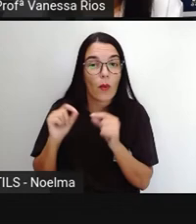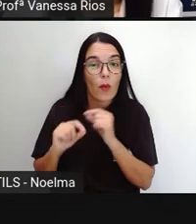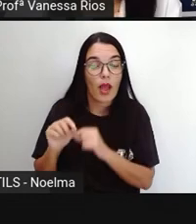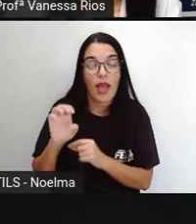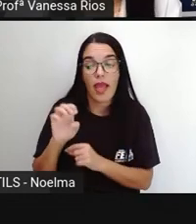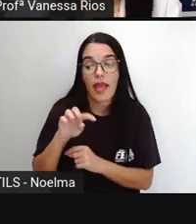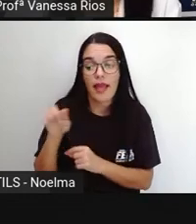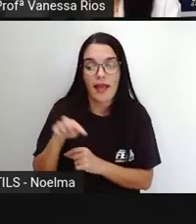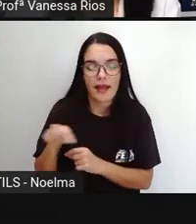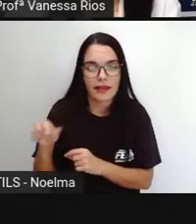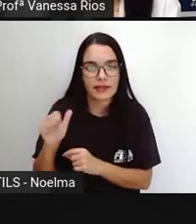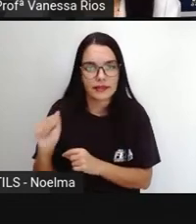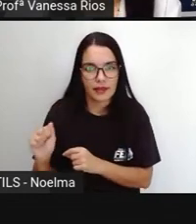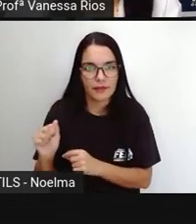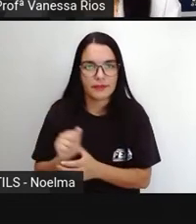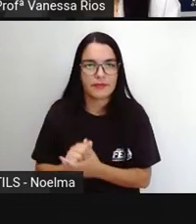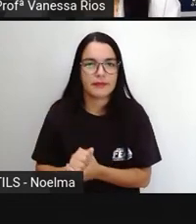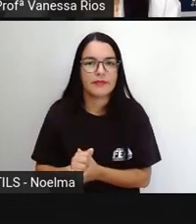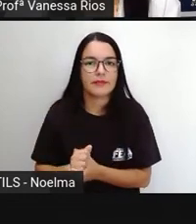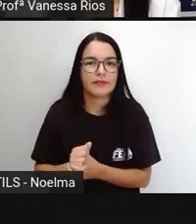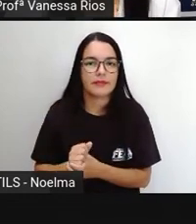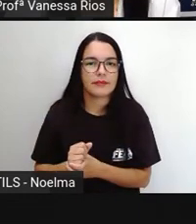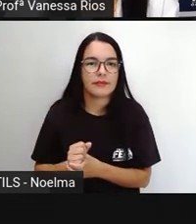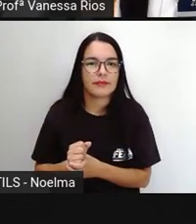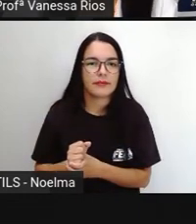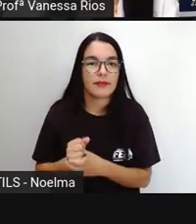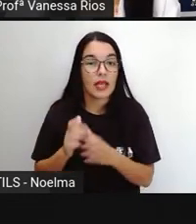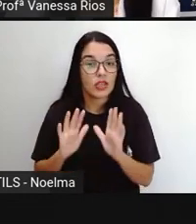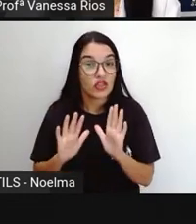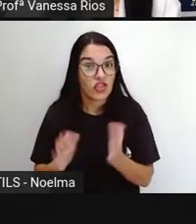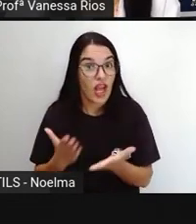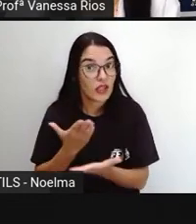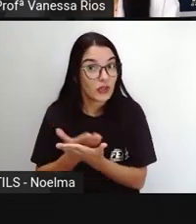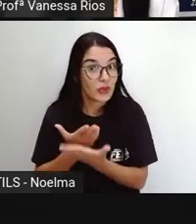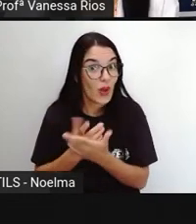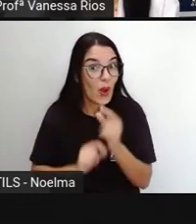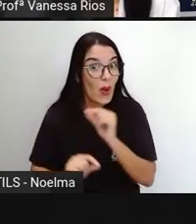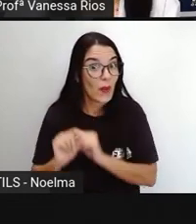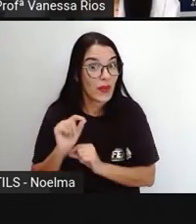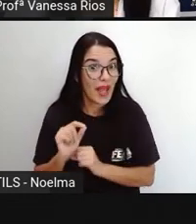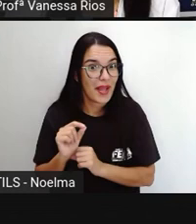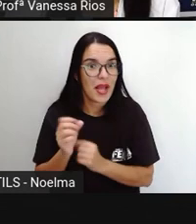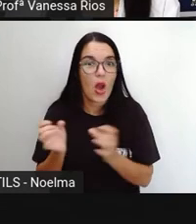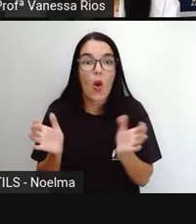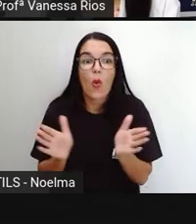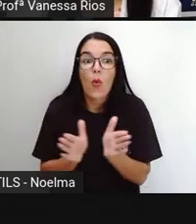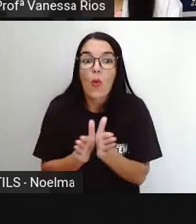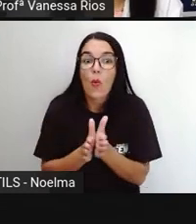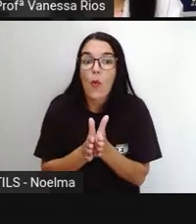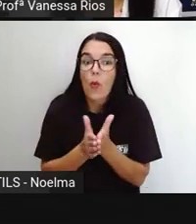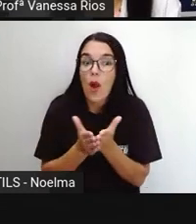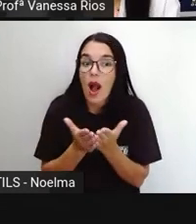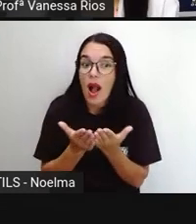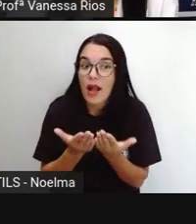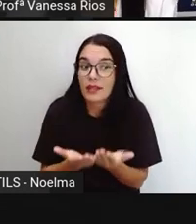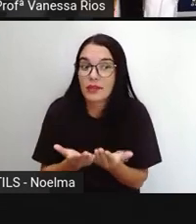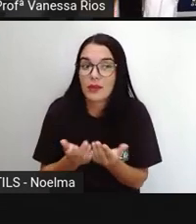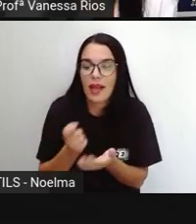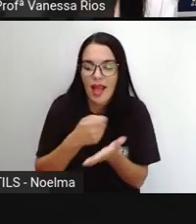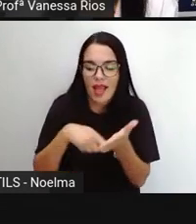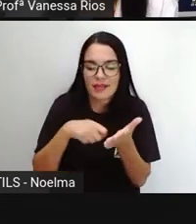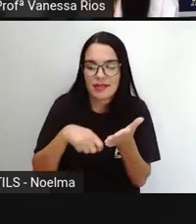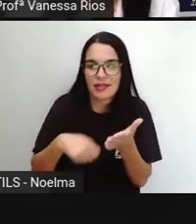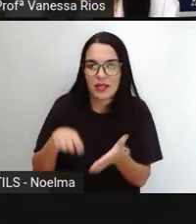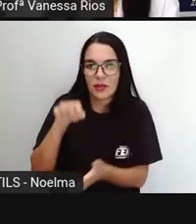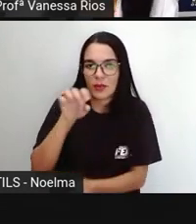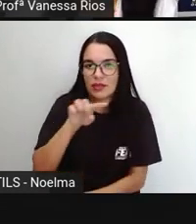escritos com z. E a gente já estudou quando é que esses sufixos, né, o sufixo esa ele é escrito com